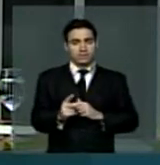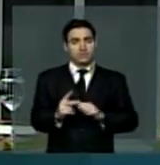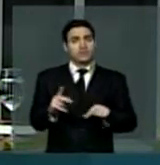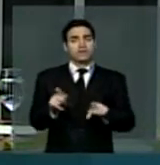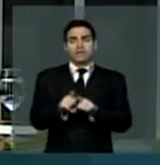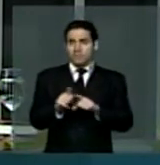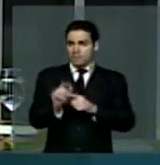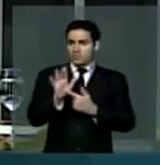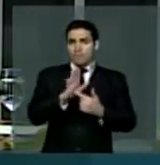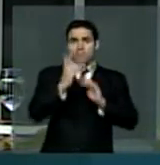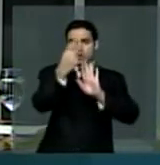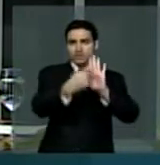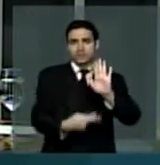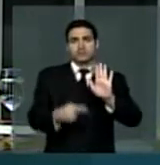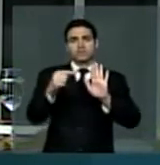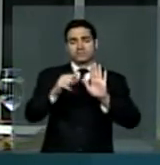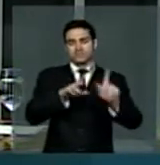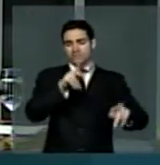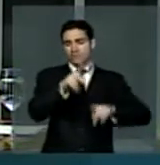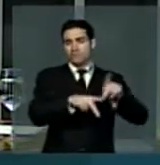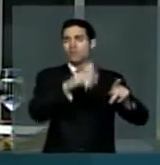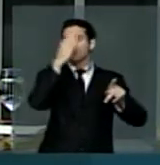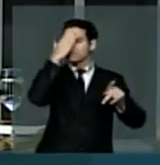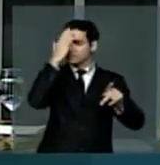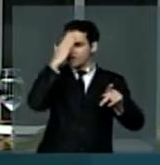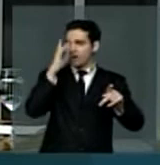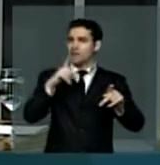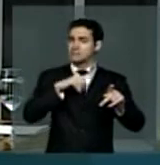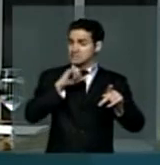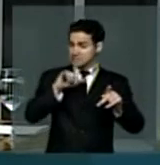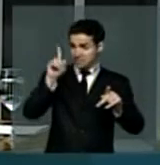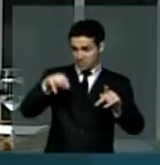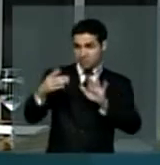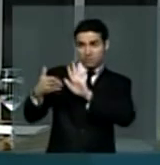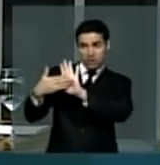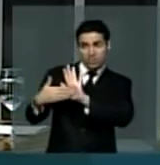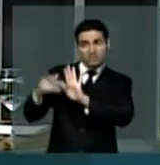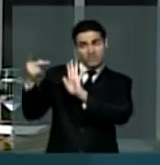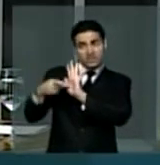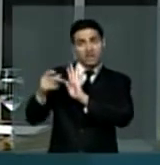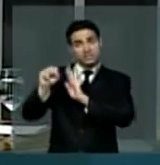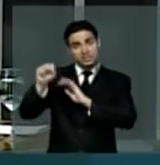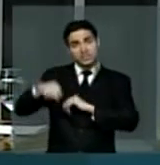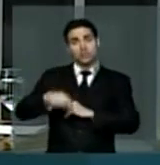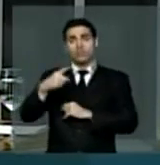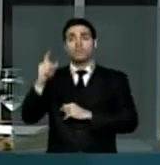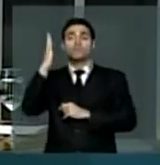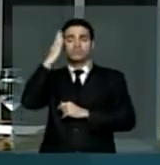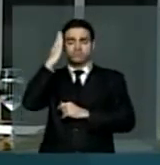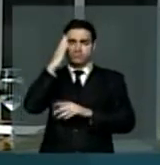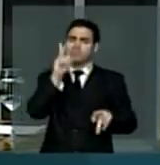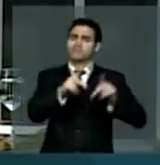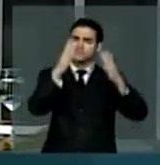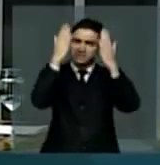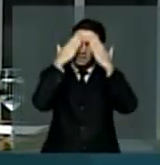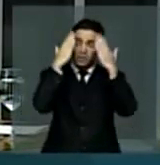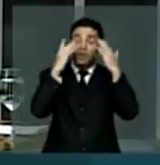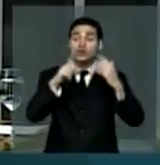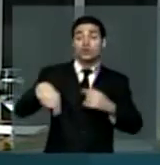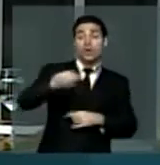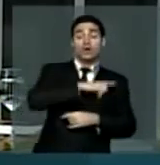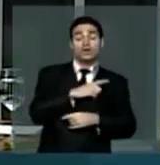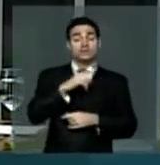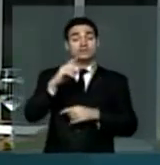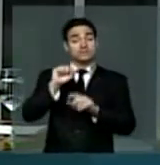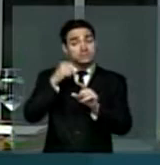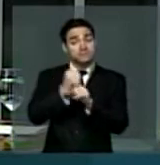o povo sabe o que é proposta eleitoreira pois o que as nossas cidades mais necessitam